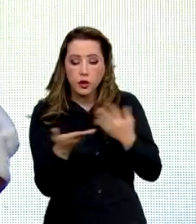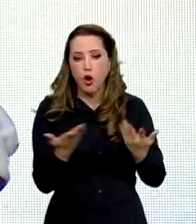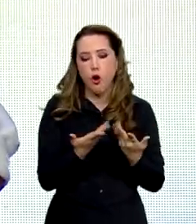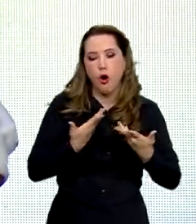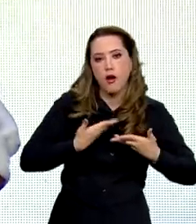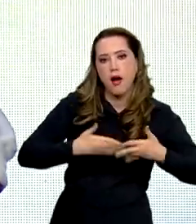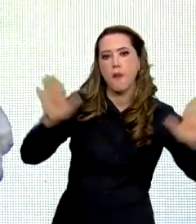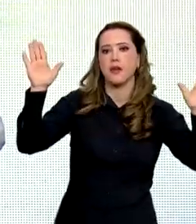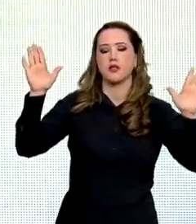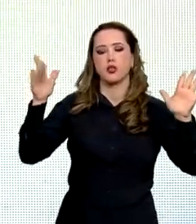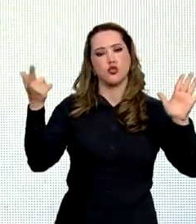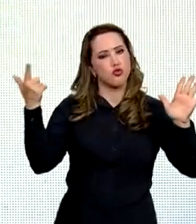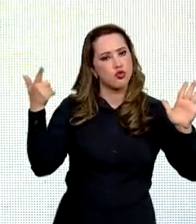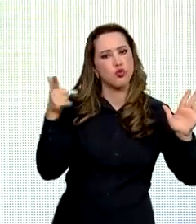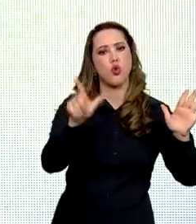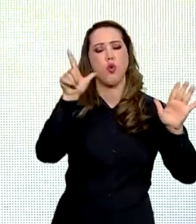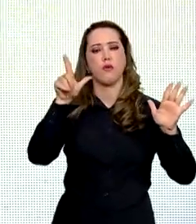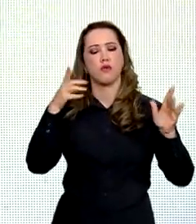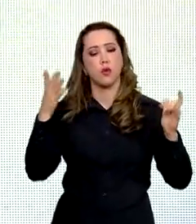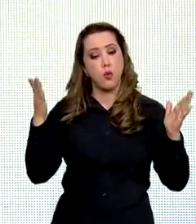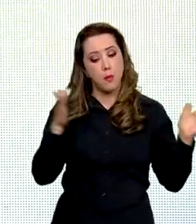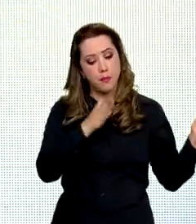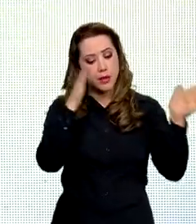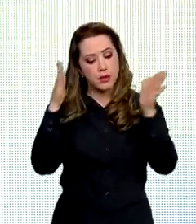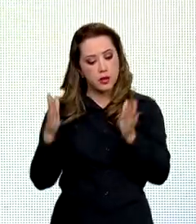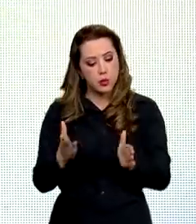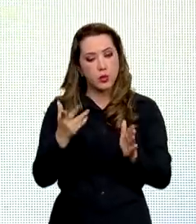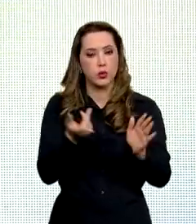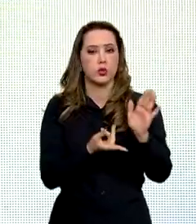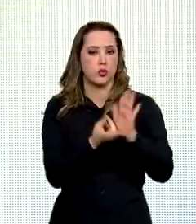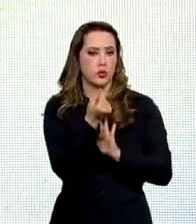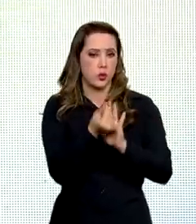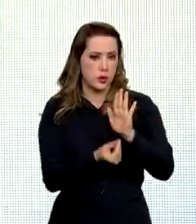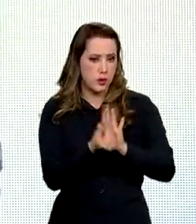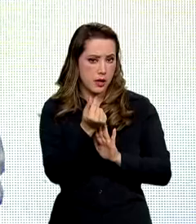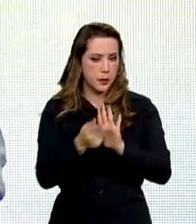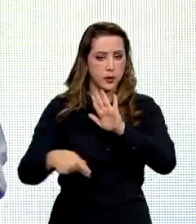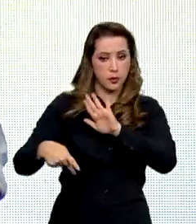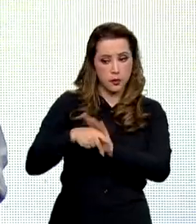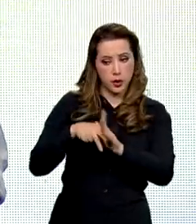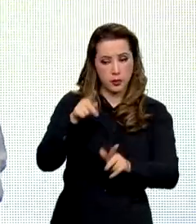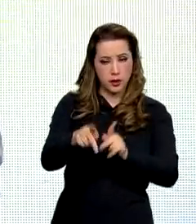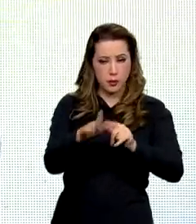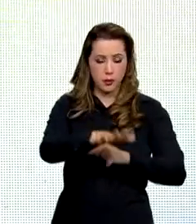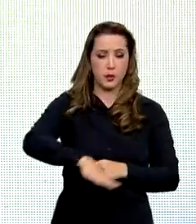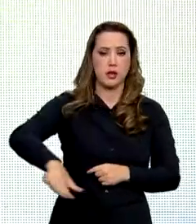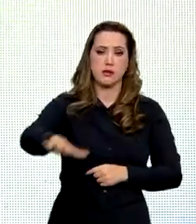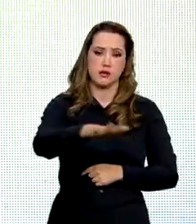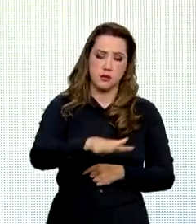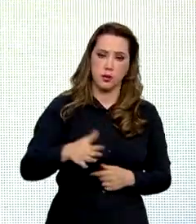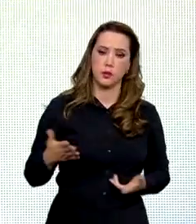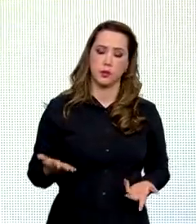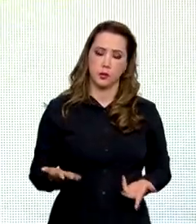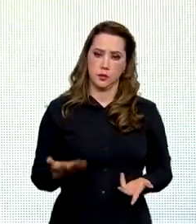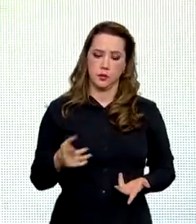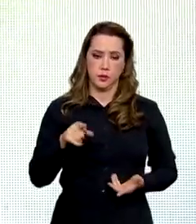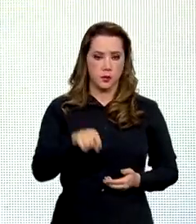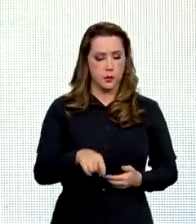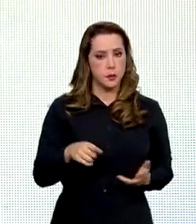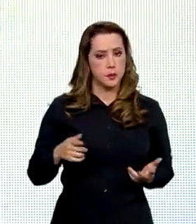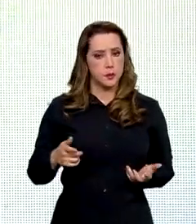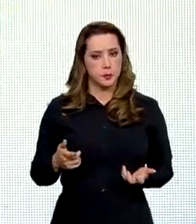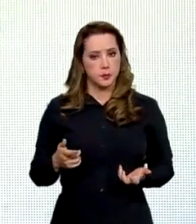inaugurar, reinaugurar uma época de um orçamento público, popular, onde